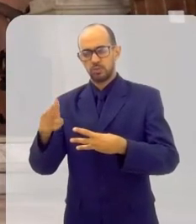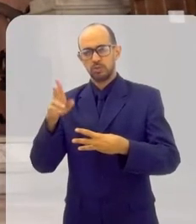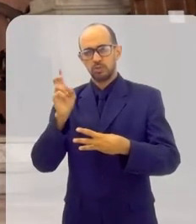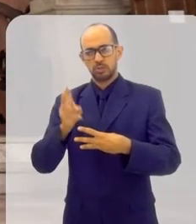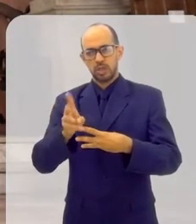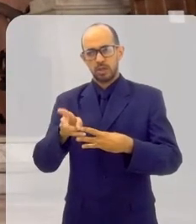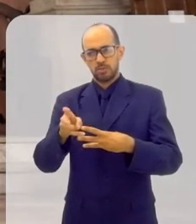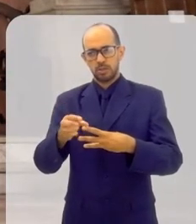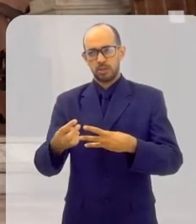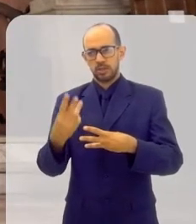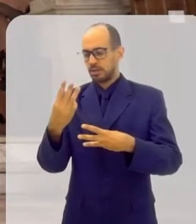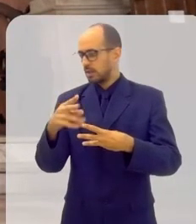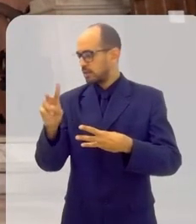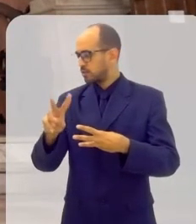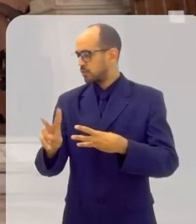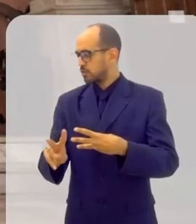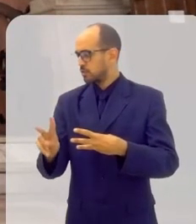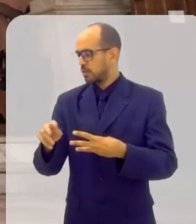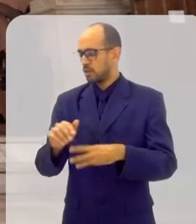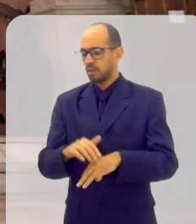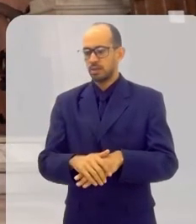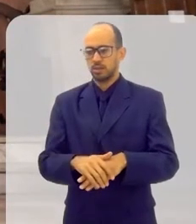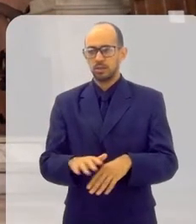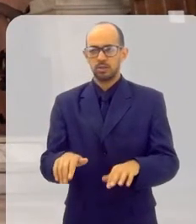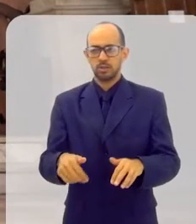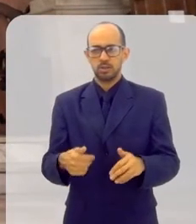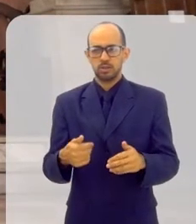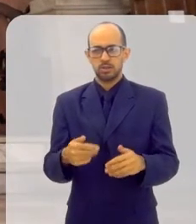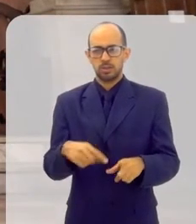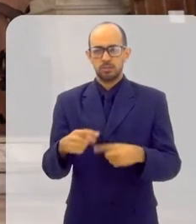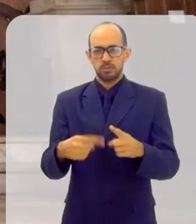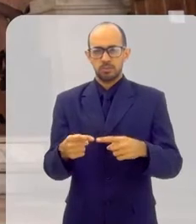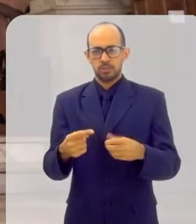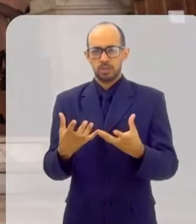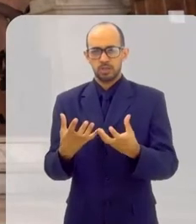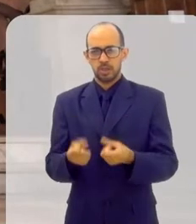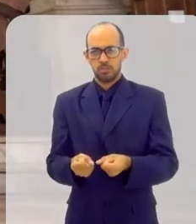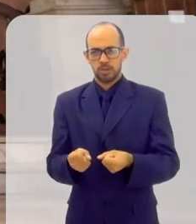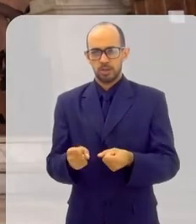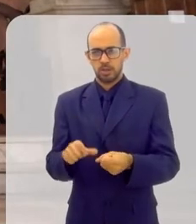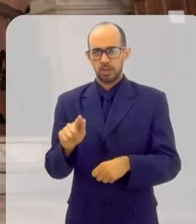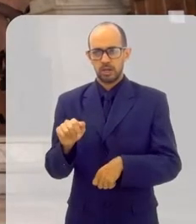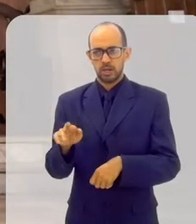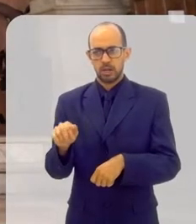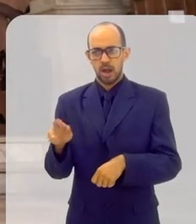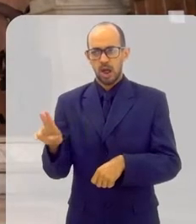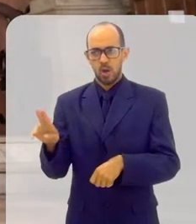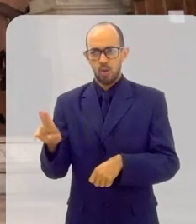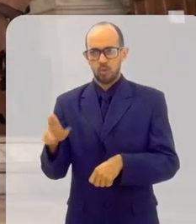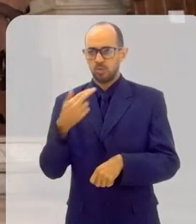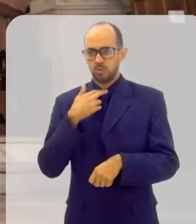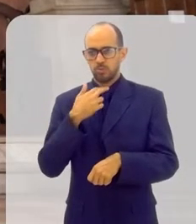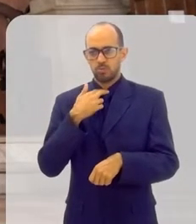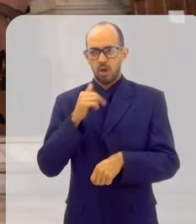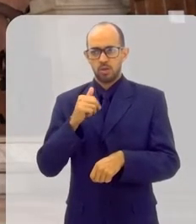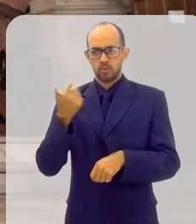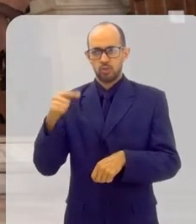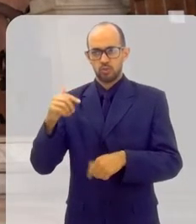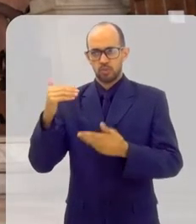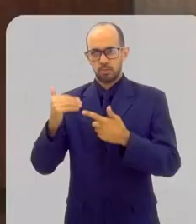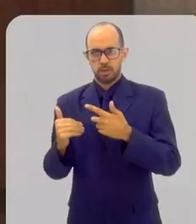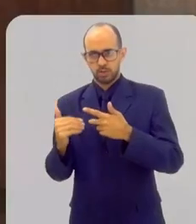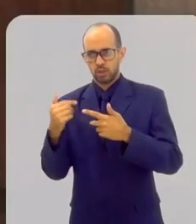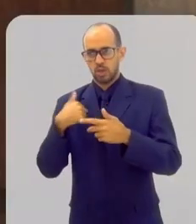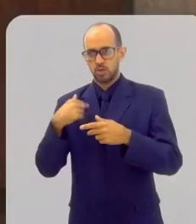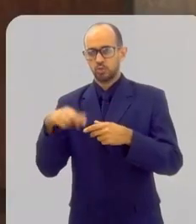nunca no mesmo grau. Uma vez recebido aquele grau, não pode ser repetido. Só pode ser feito no grau acima.